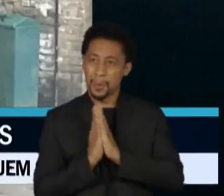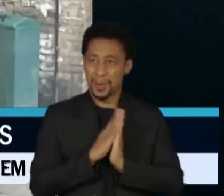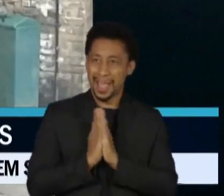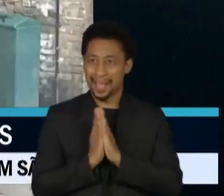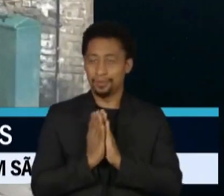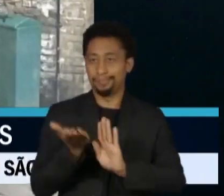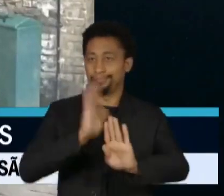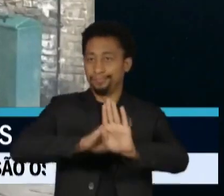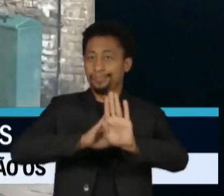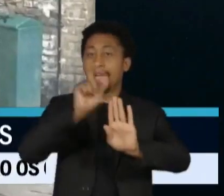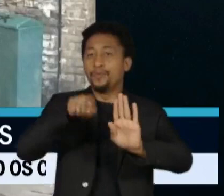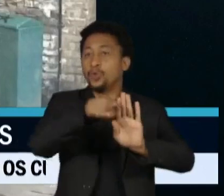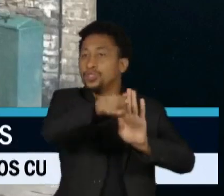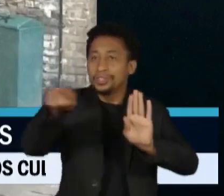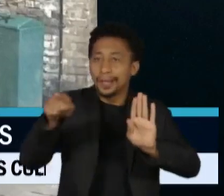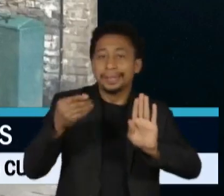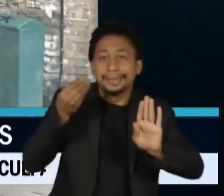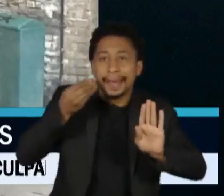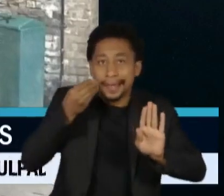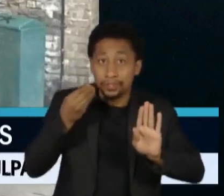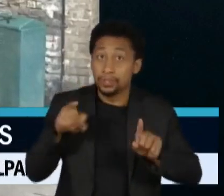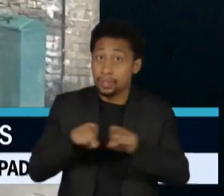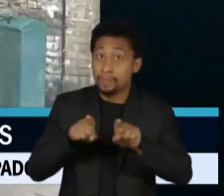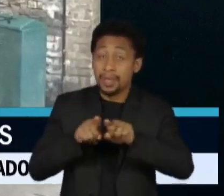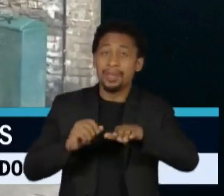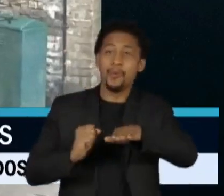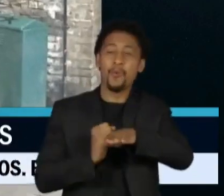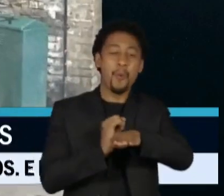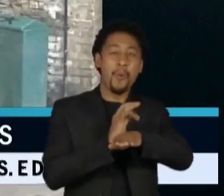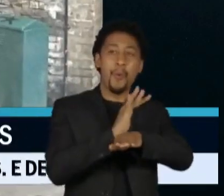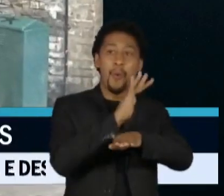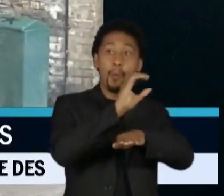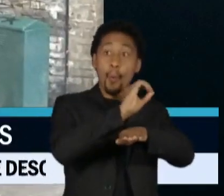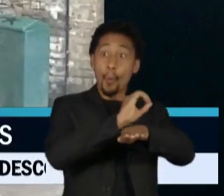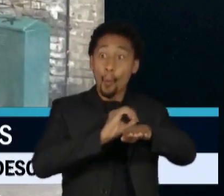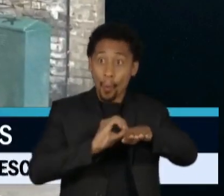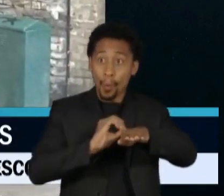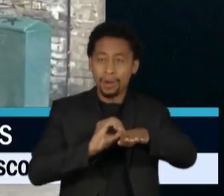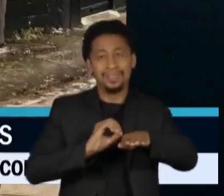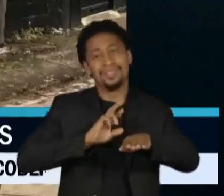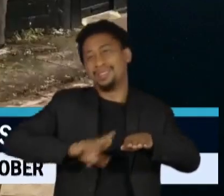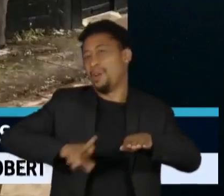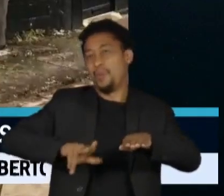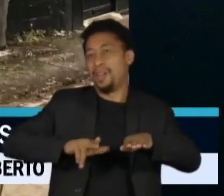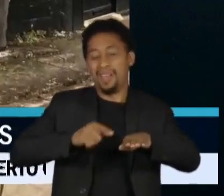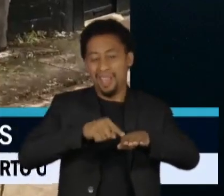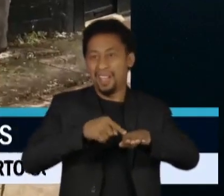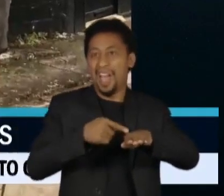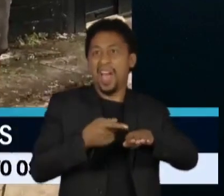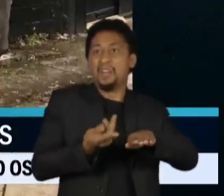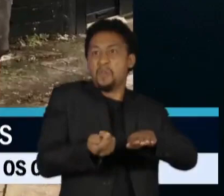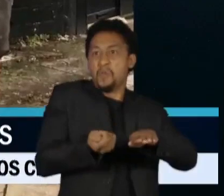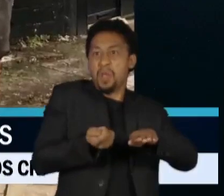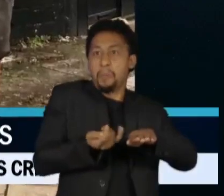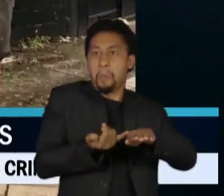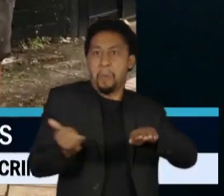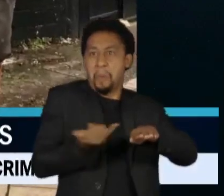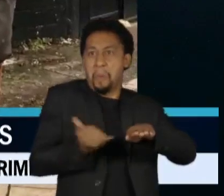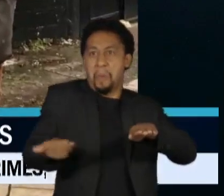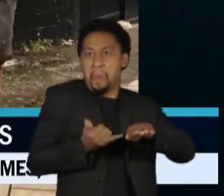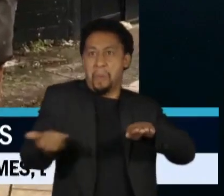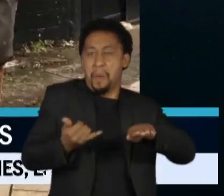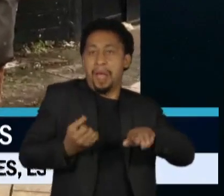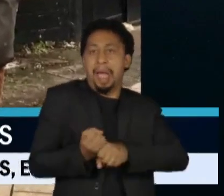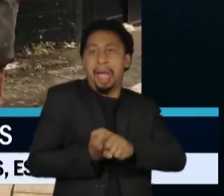outro fala que as metas de zero emissão, na verdade, significam carros beberrões por décadas. Nesse anúncio em Brighton, no sul da